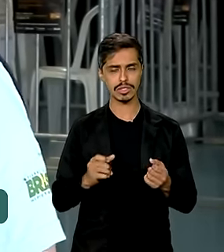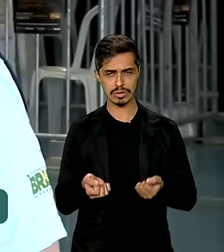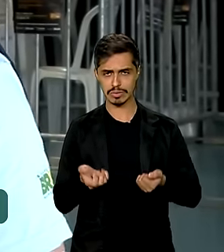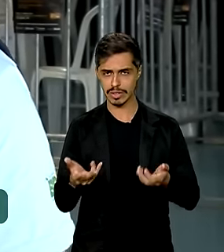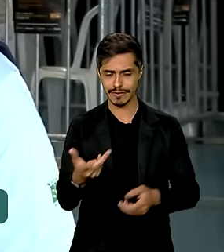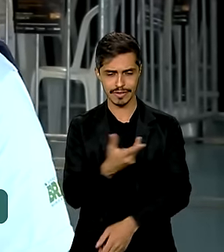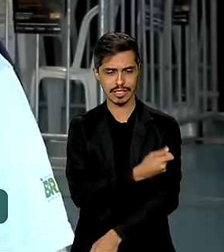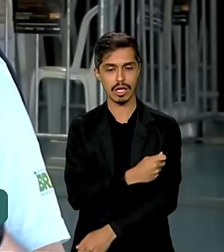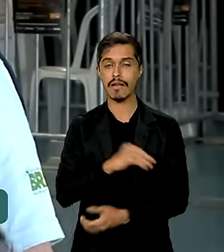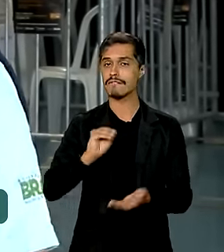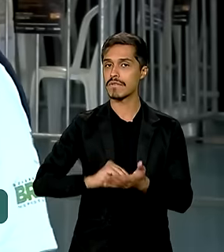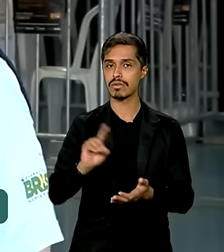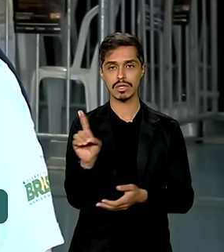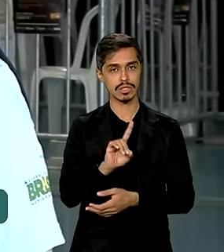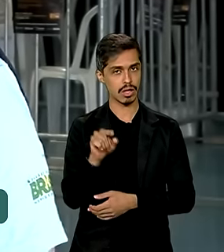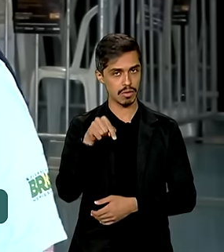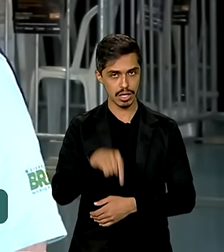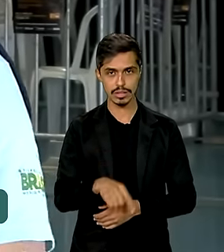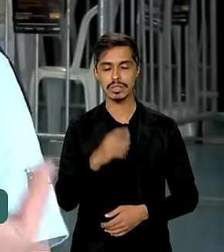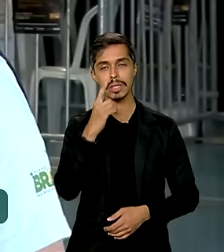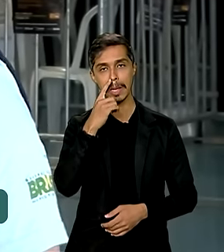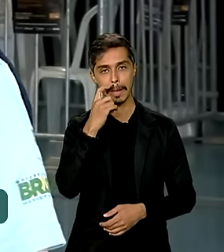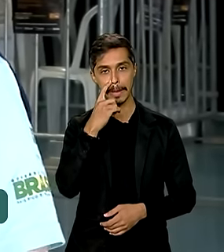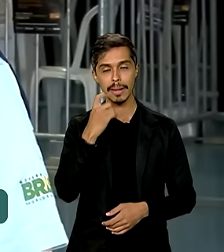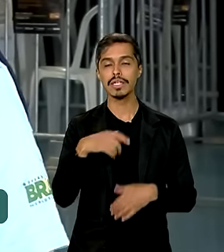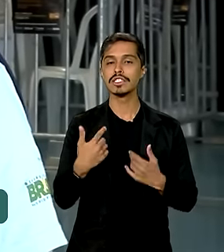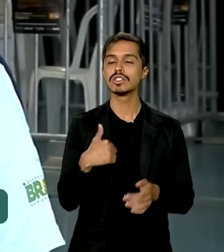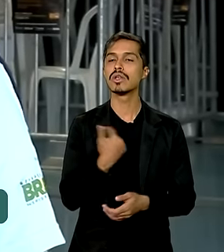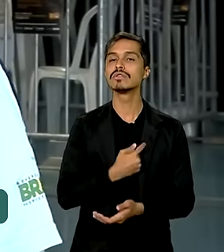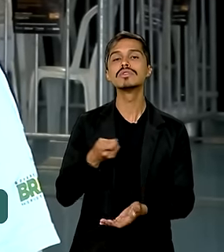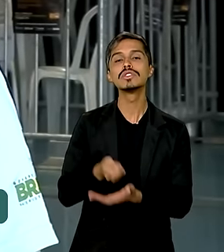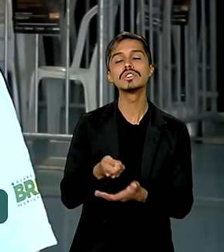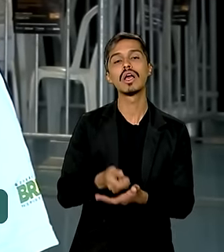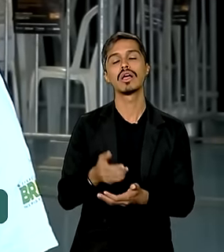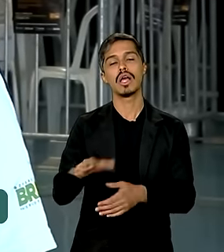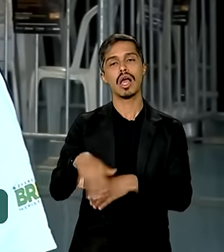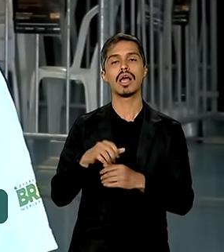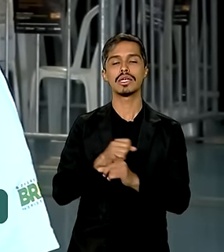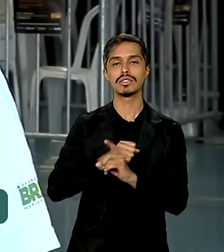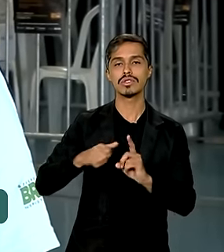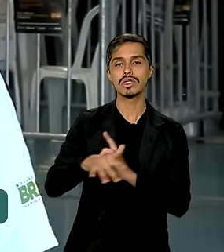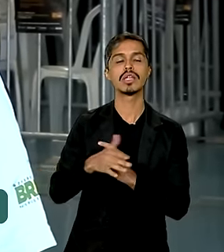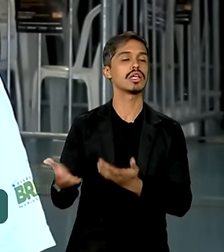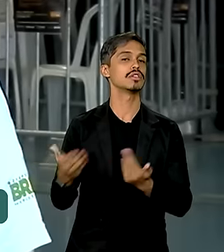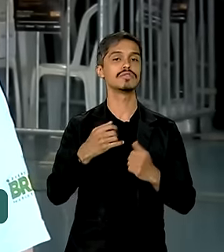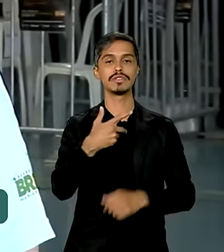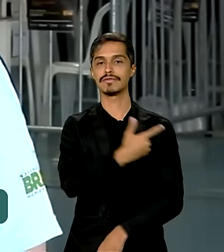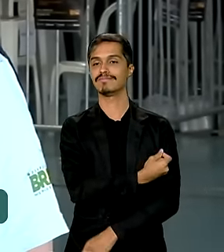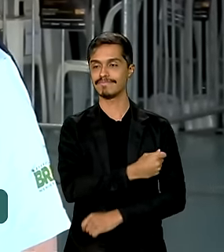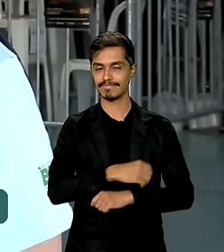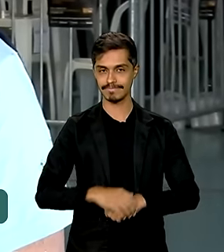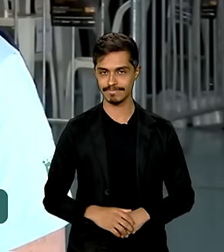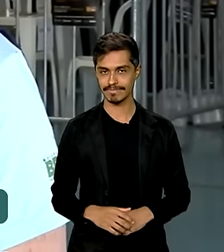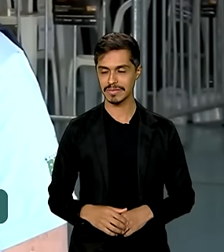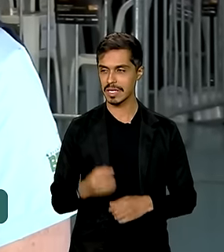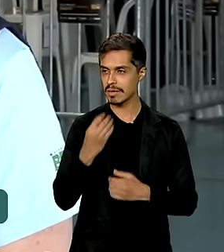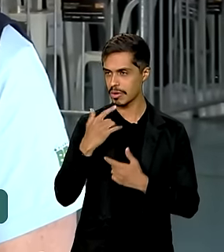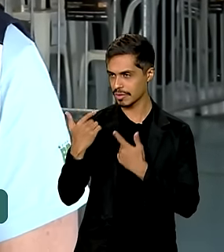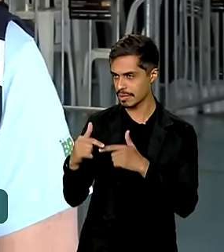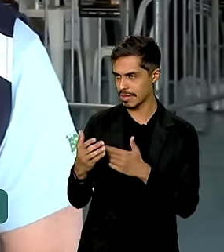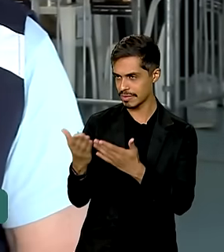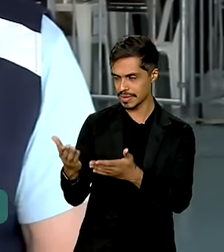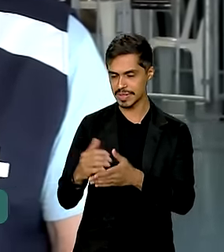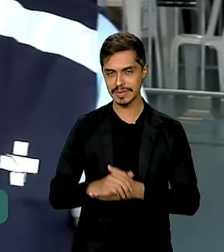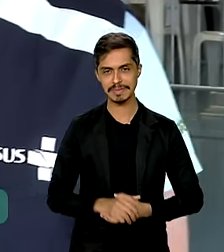vacina em Porto Alegre, no estado do Rio Grande do Sul, e a gente convoca a população para se vacinar. Muito obrigado, Márcio. Bom trabalho para vocês